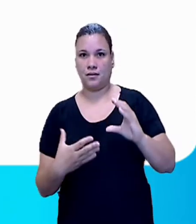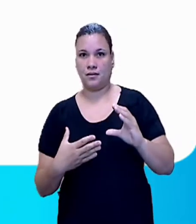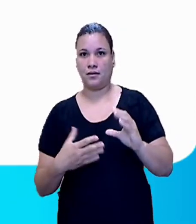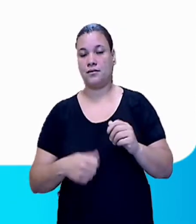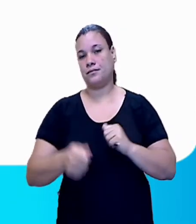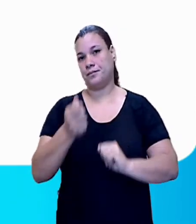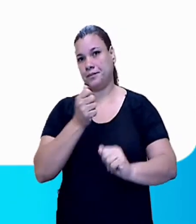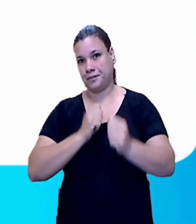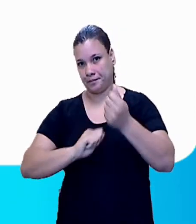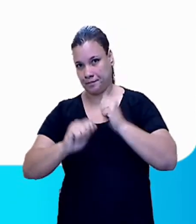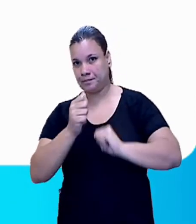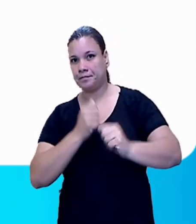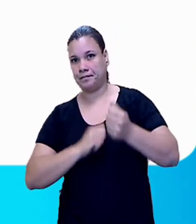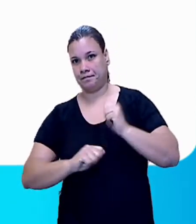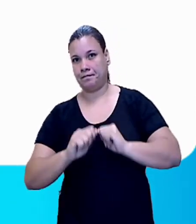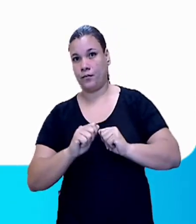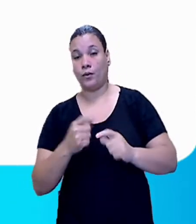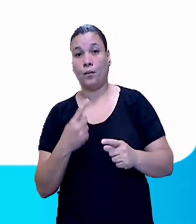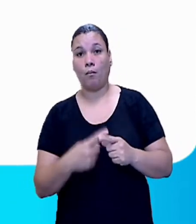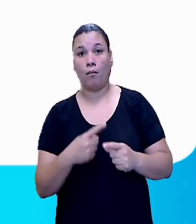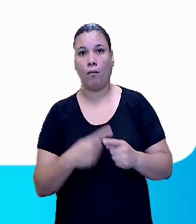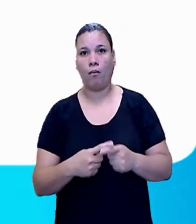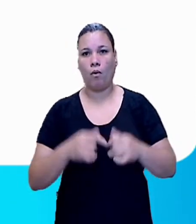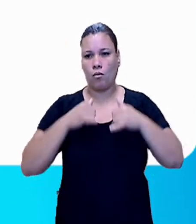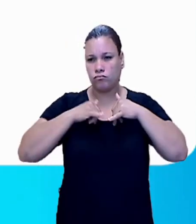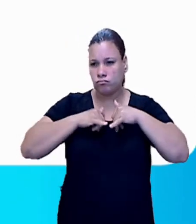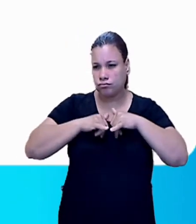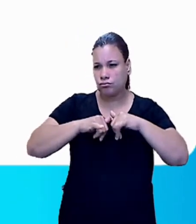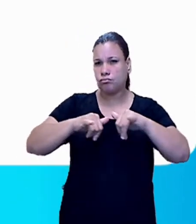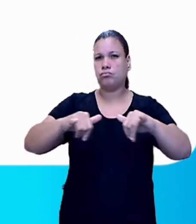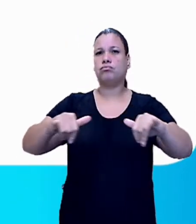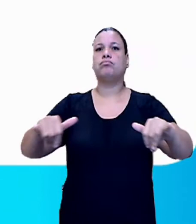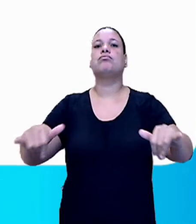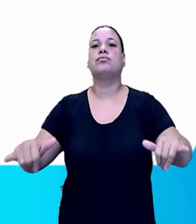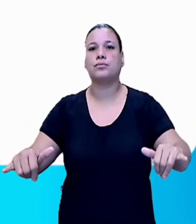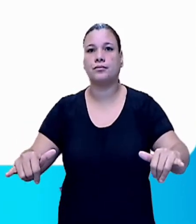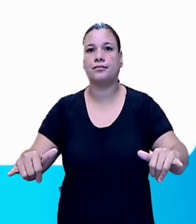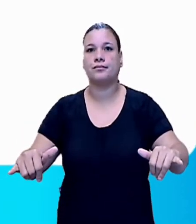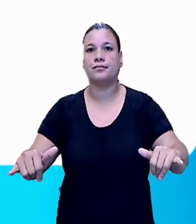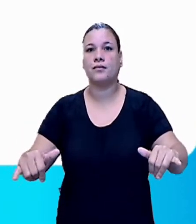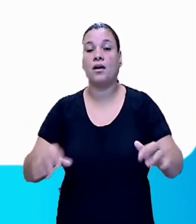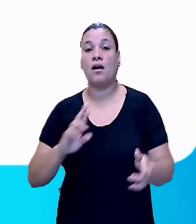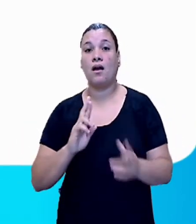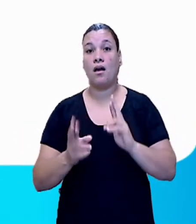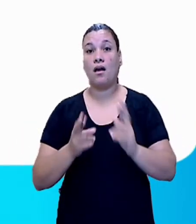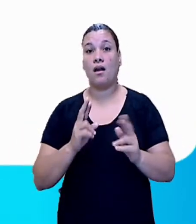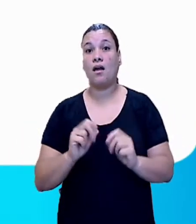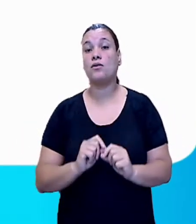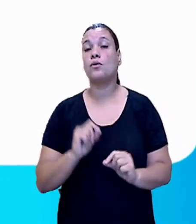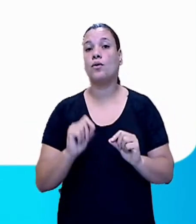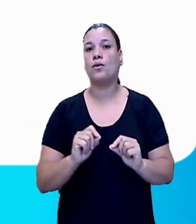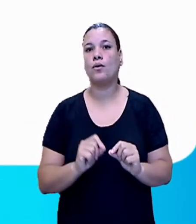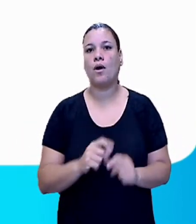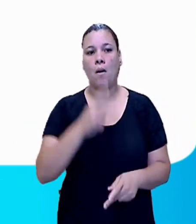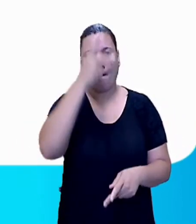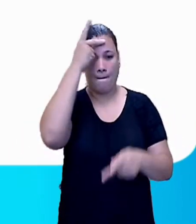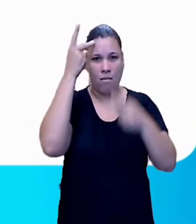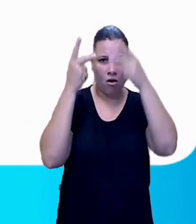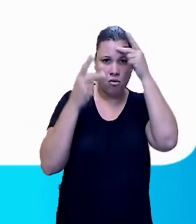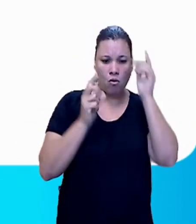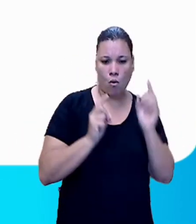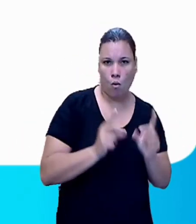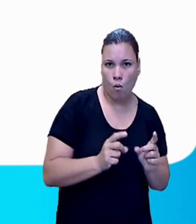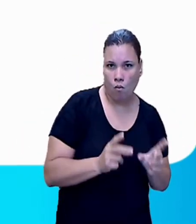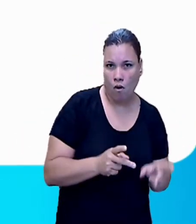é a divulgação do produto. É a relação de venda e compra. Também é uma linguagem